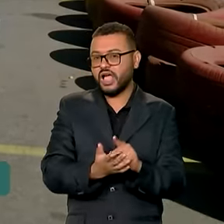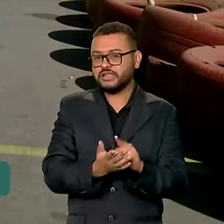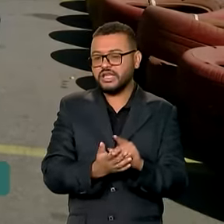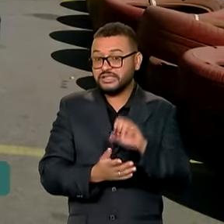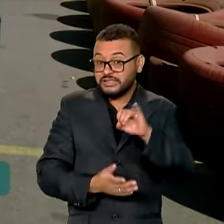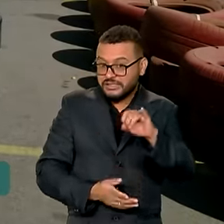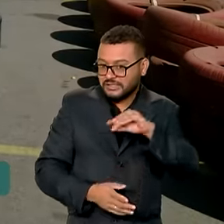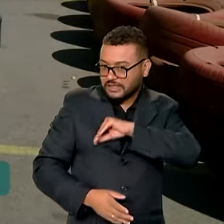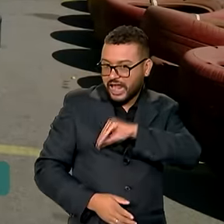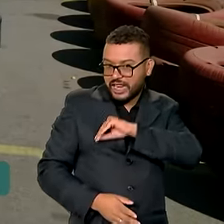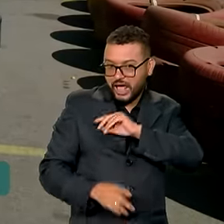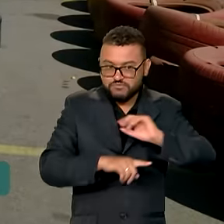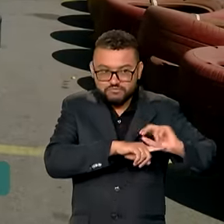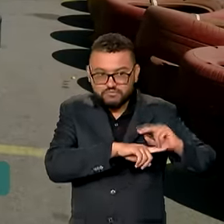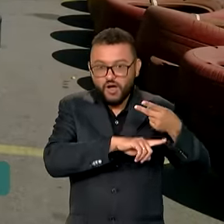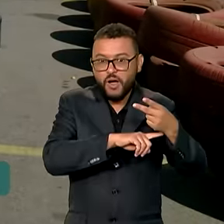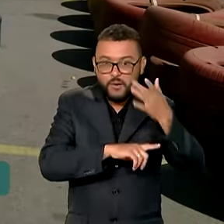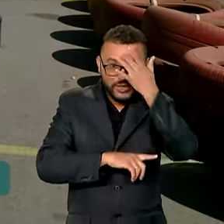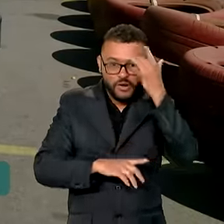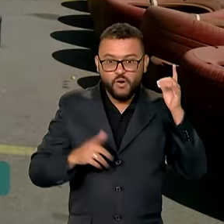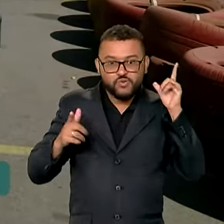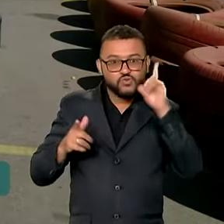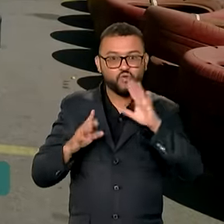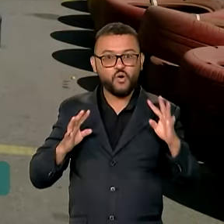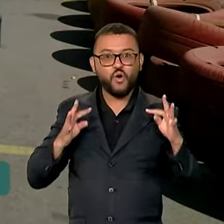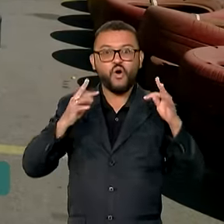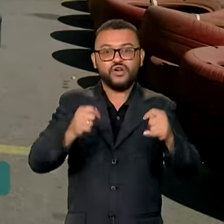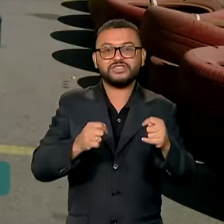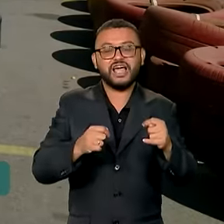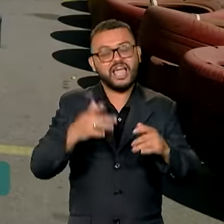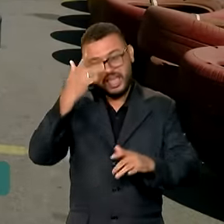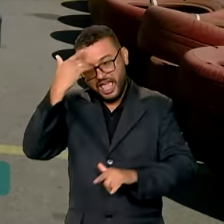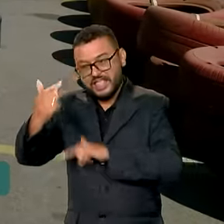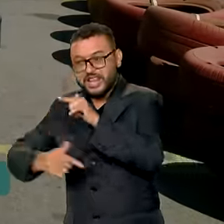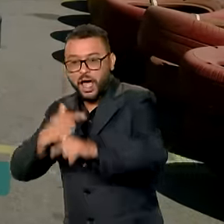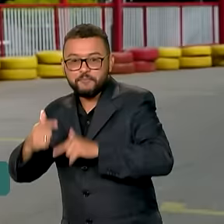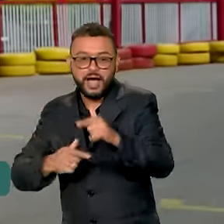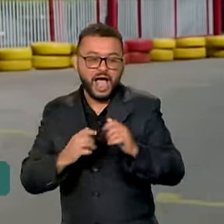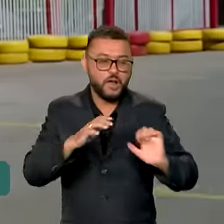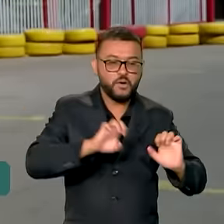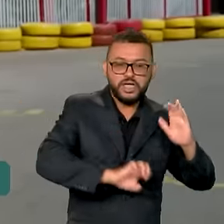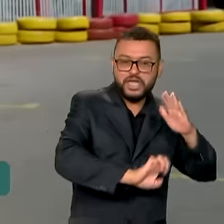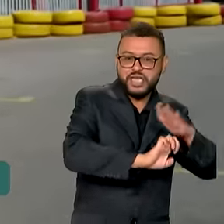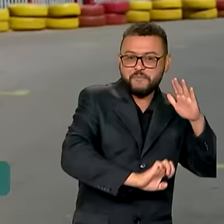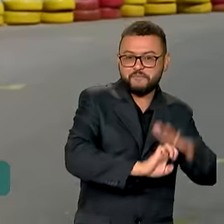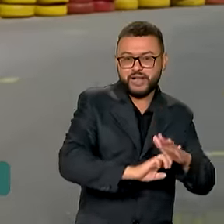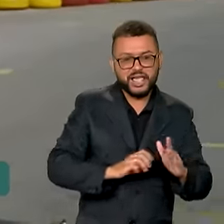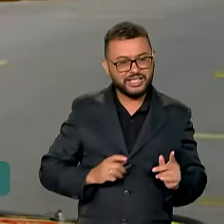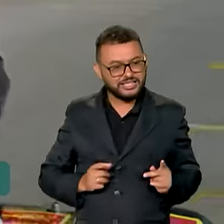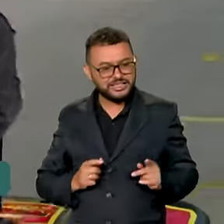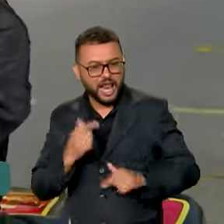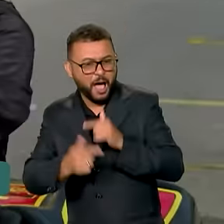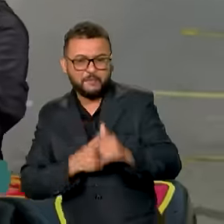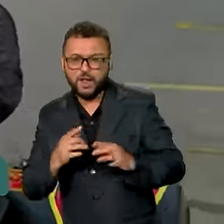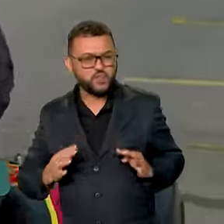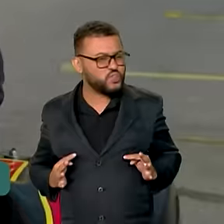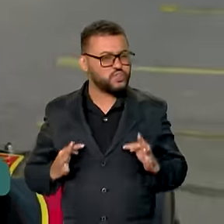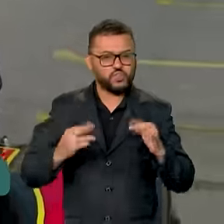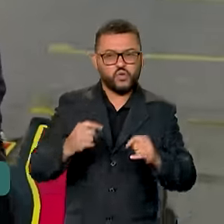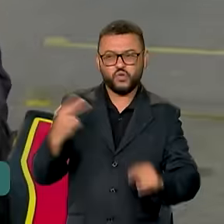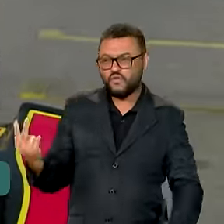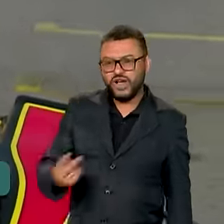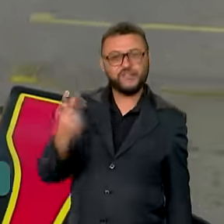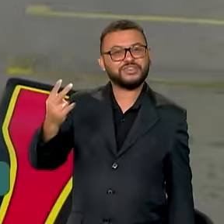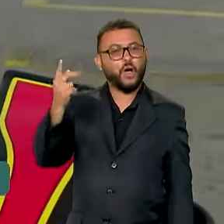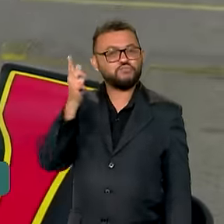quando os salários aumentam, todo mundo ganha. Quem trabalha, quem produz, quem oferece serviços. E